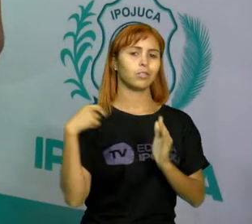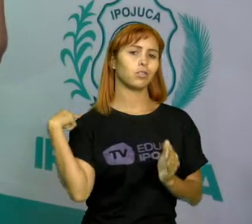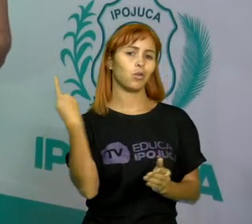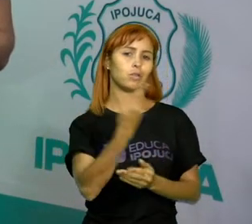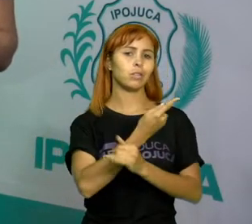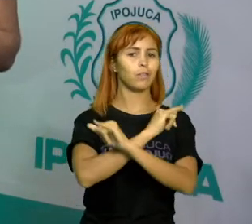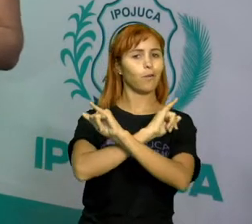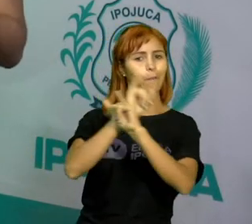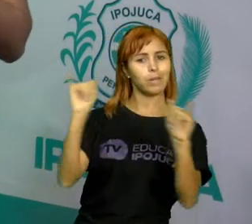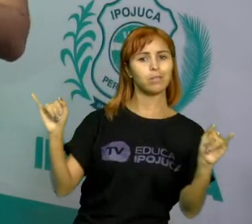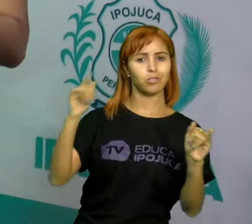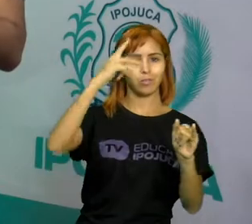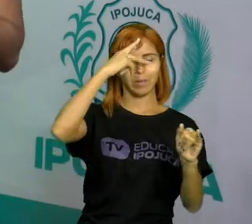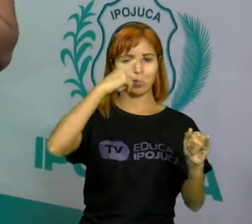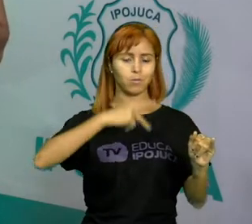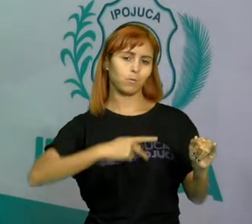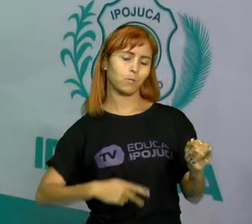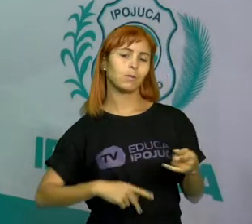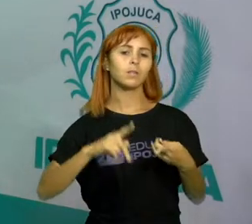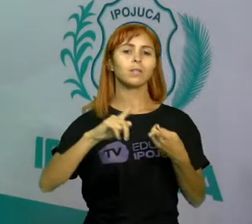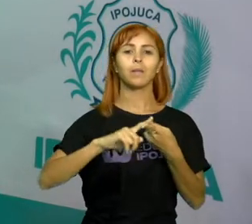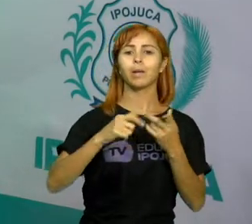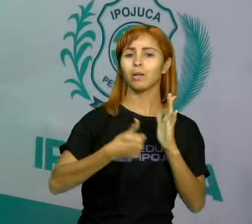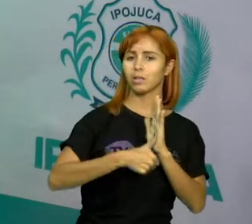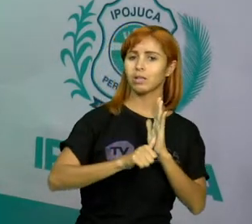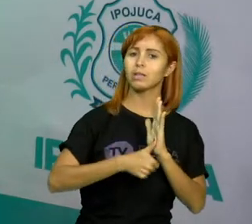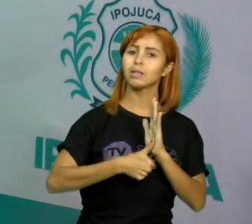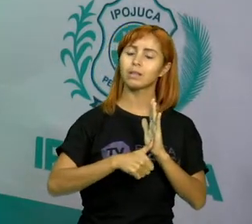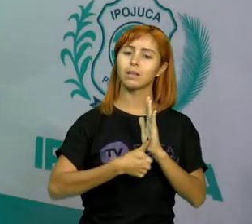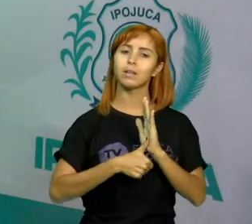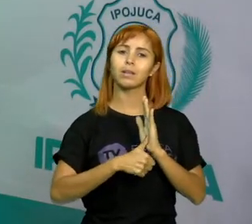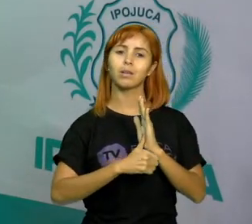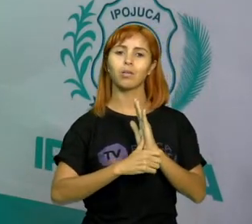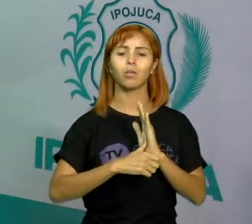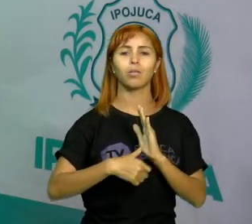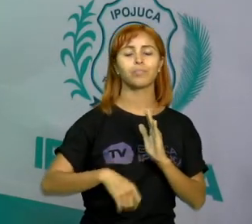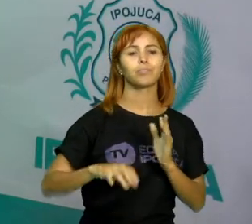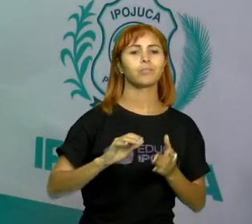informações. Tem a parte da nossa identidade que é o ser.